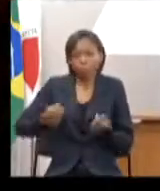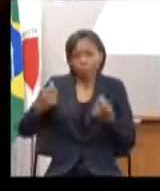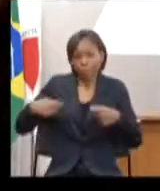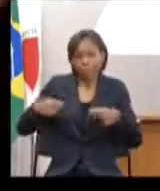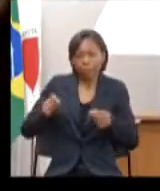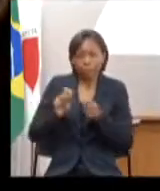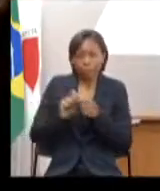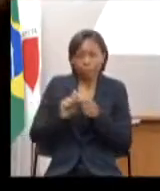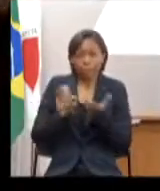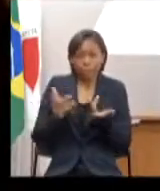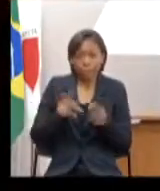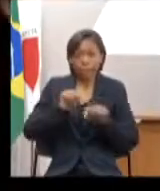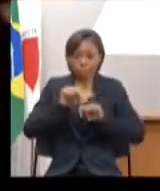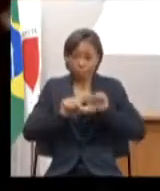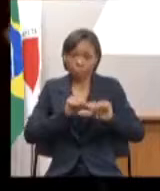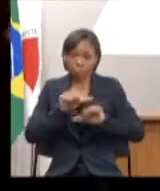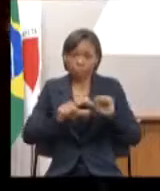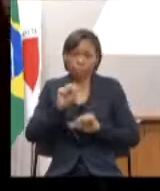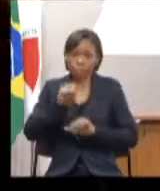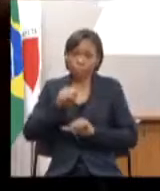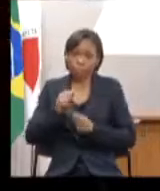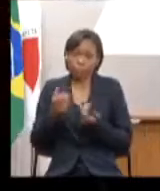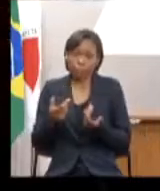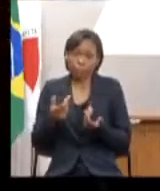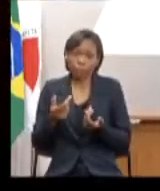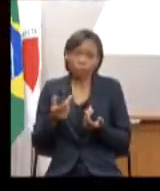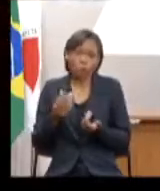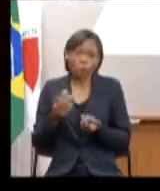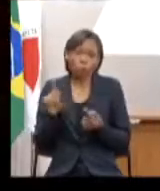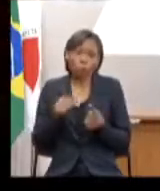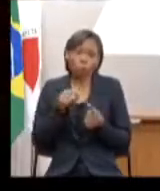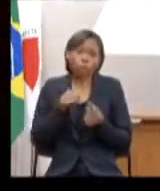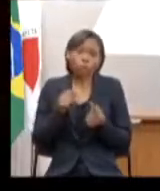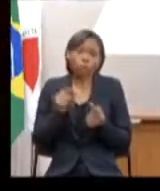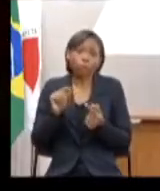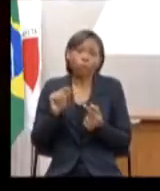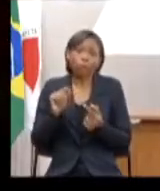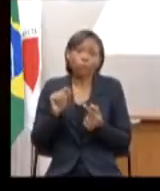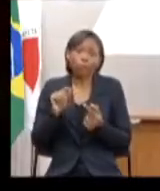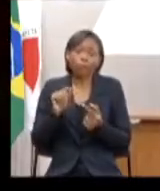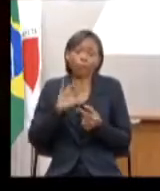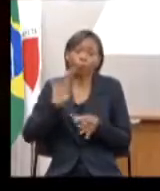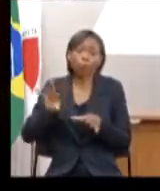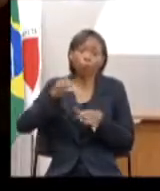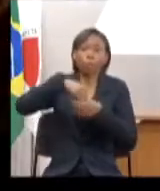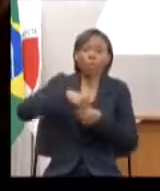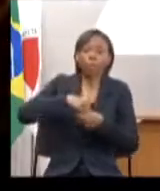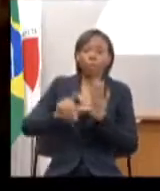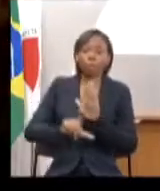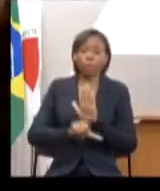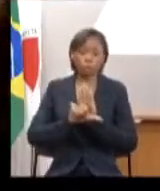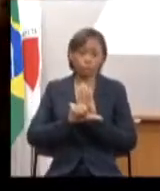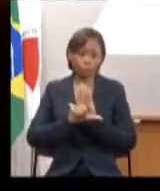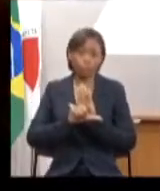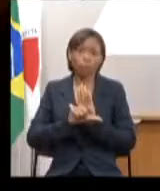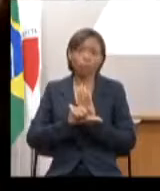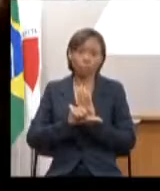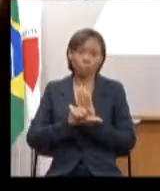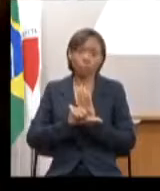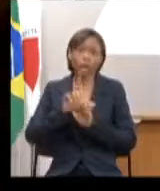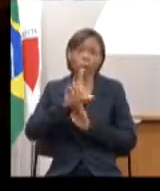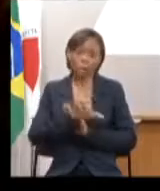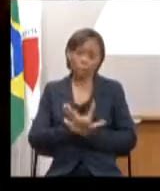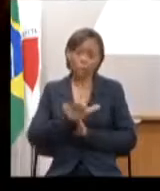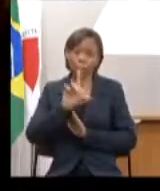as alterações para poder enquadrar a lei, a lei da diretriz anual que